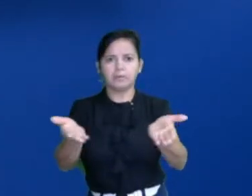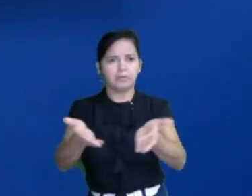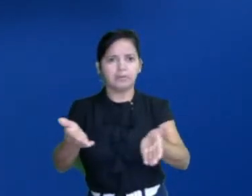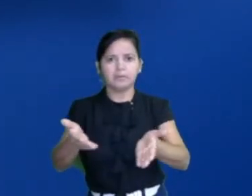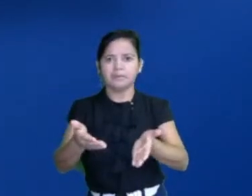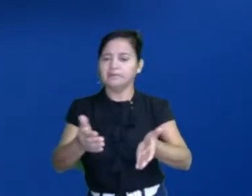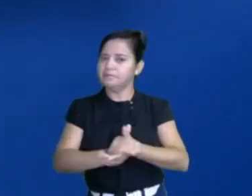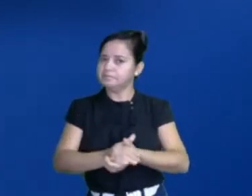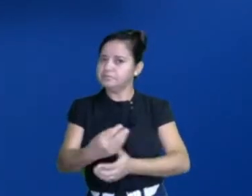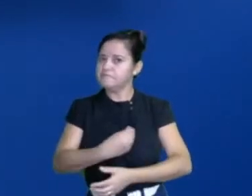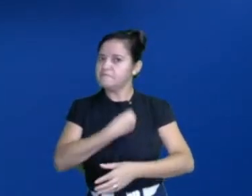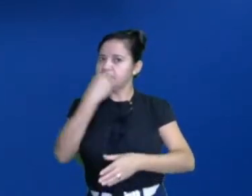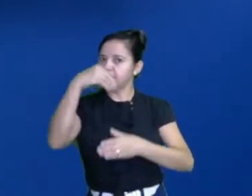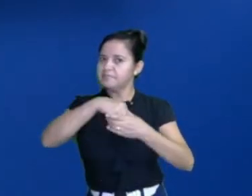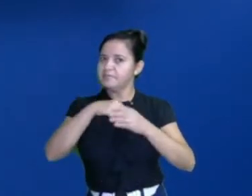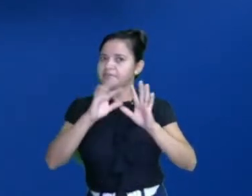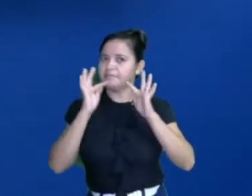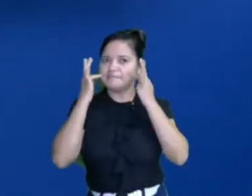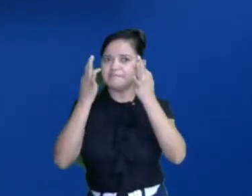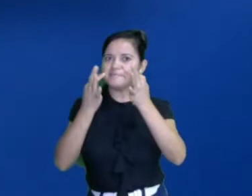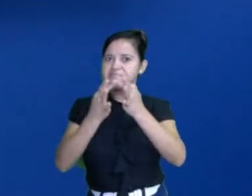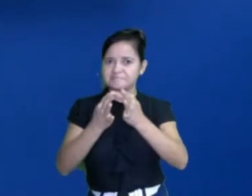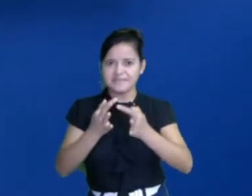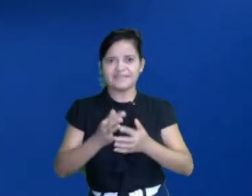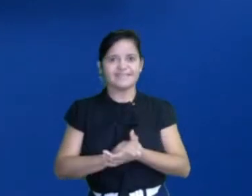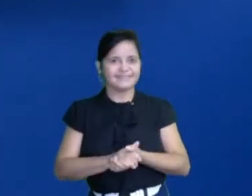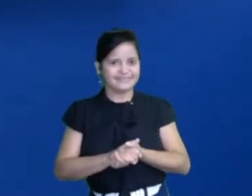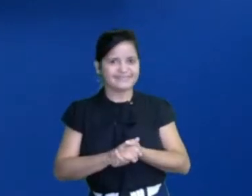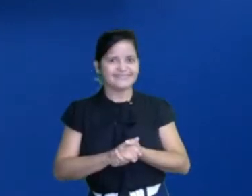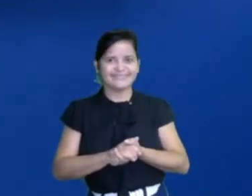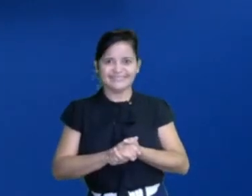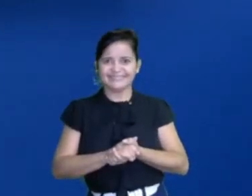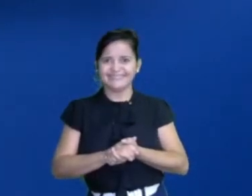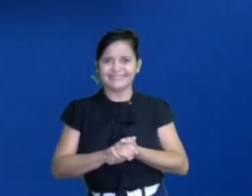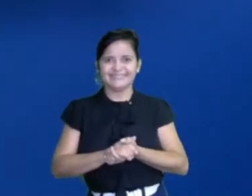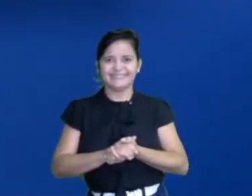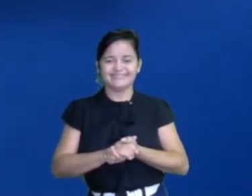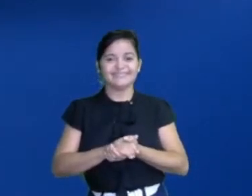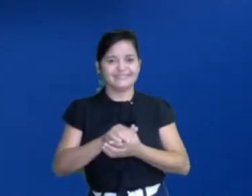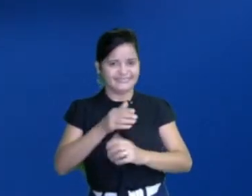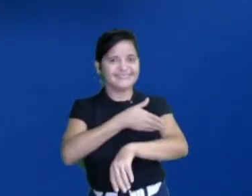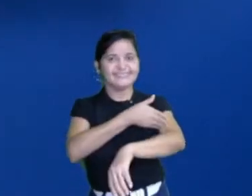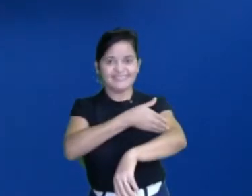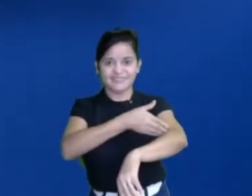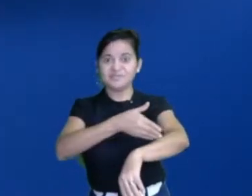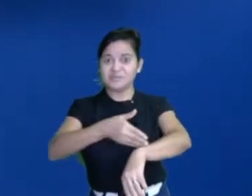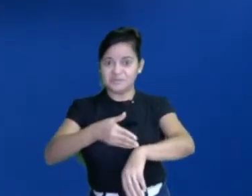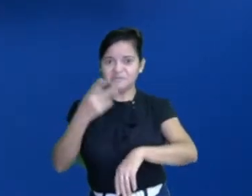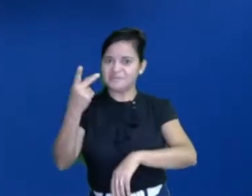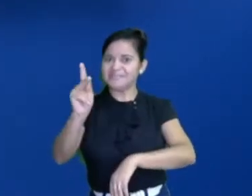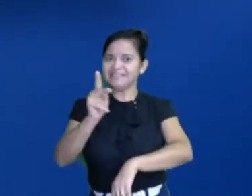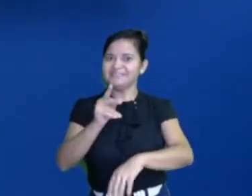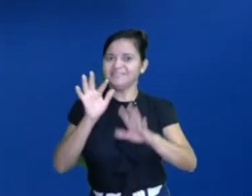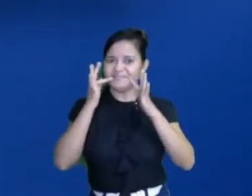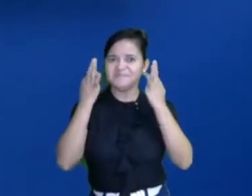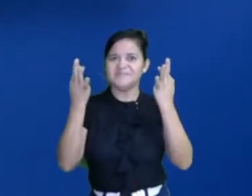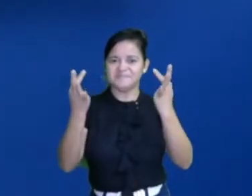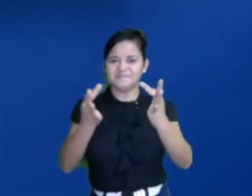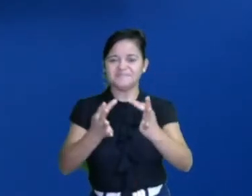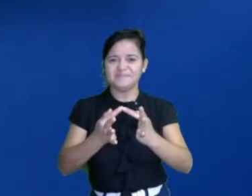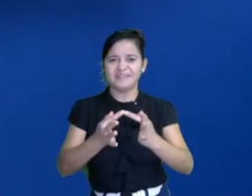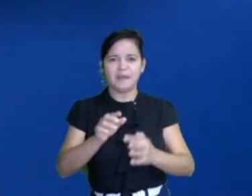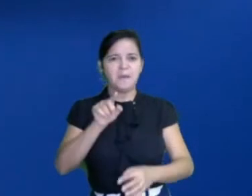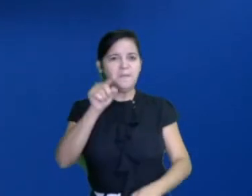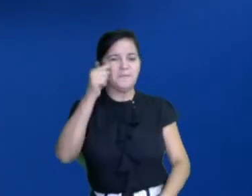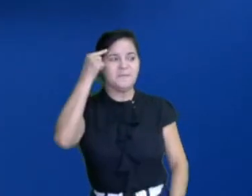torna viva na sua família. Isso aí são os costumes da tua família. Vamos